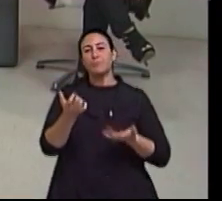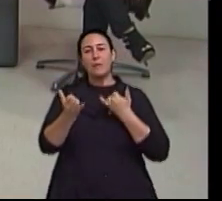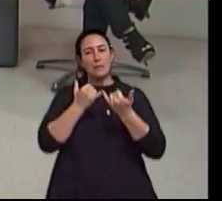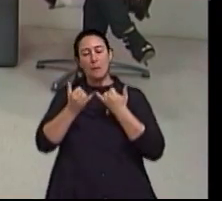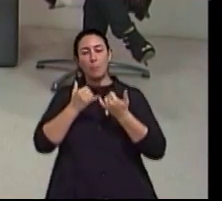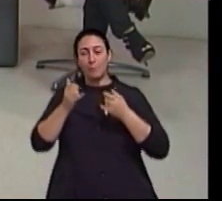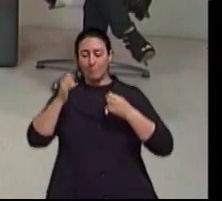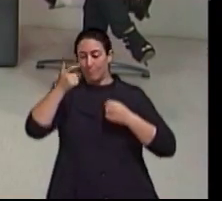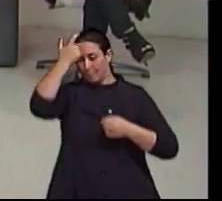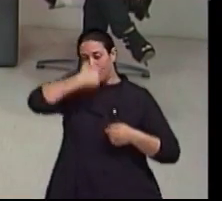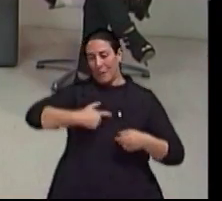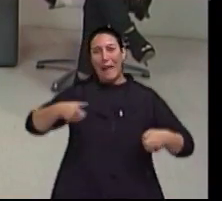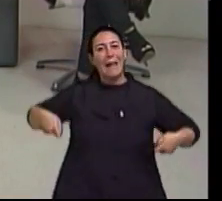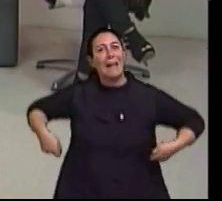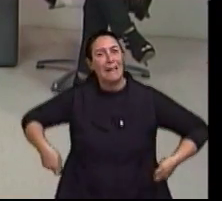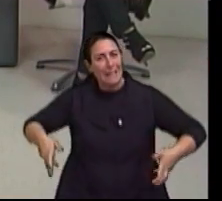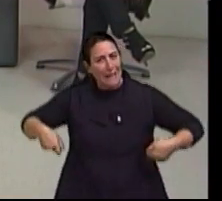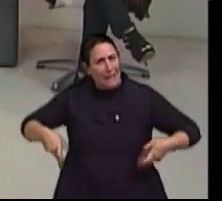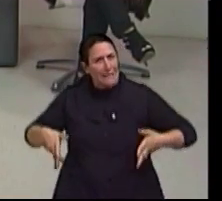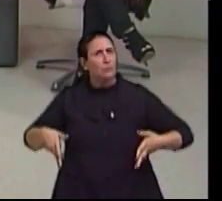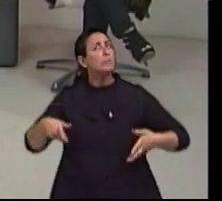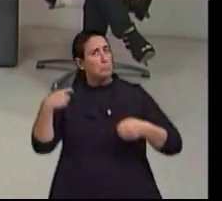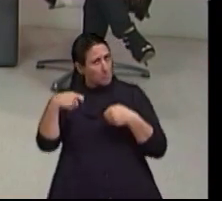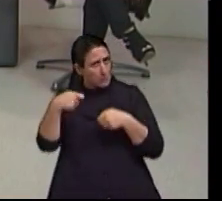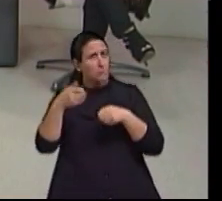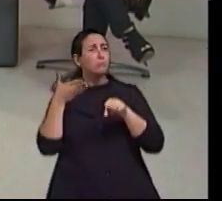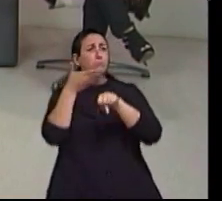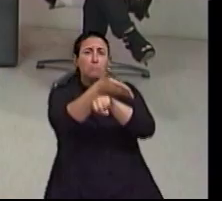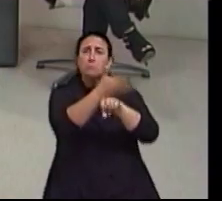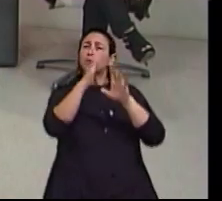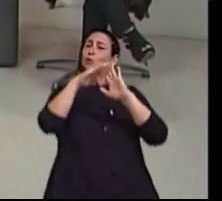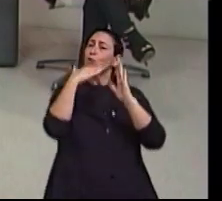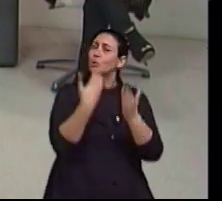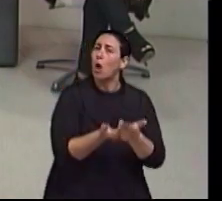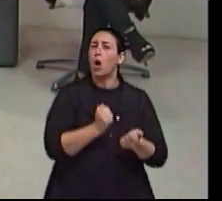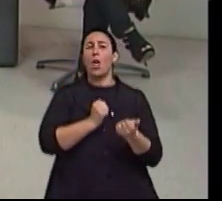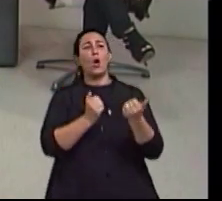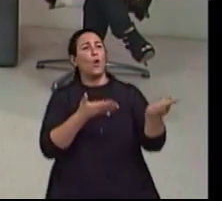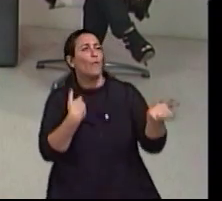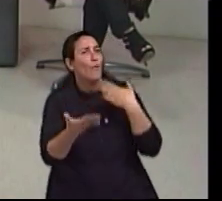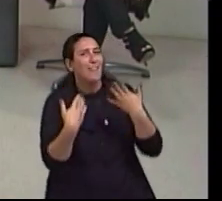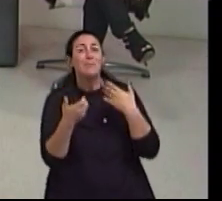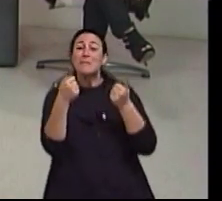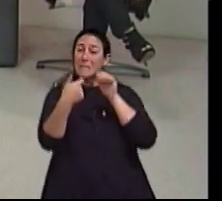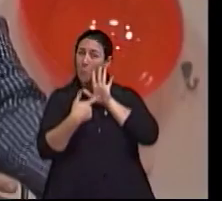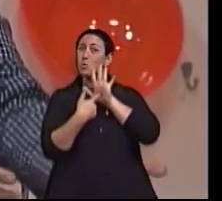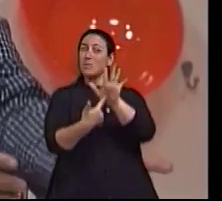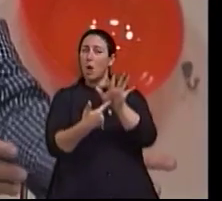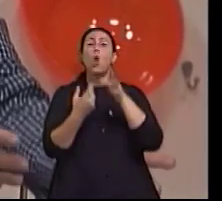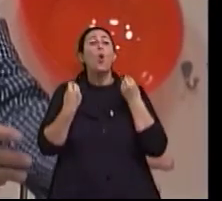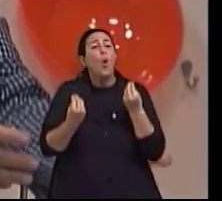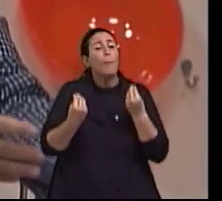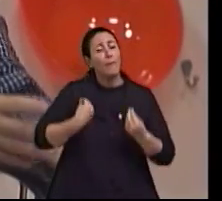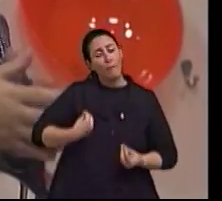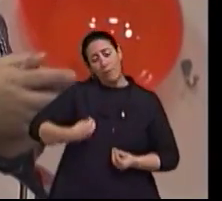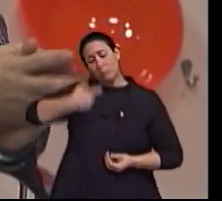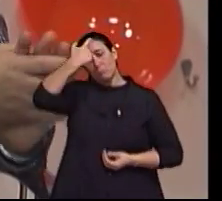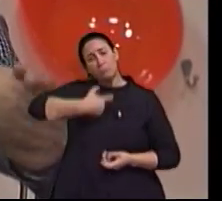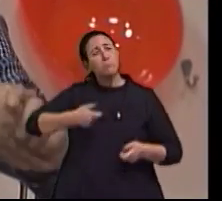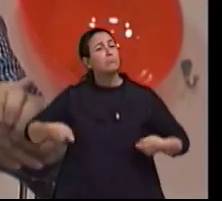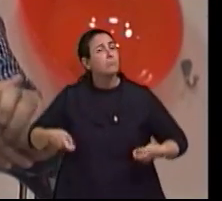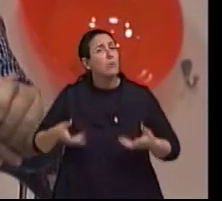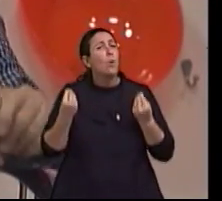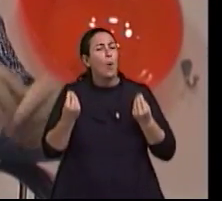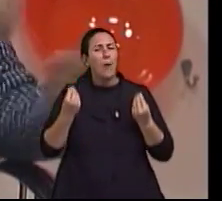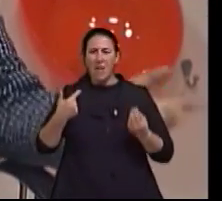cadeirante, ele deve participar também nas escolas, visitando as escolas, conversando com as crianças, expondo como é que é viver com um